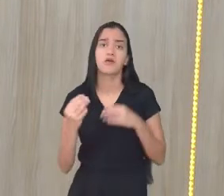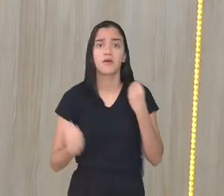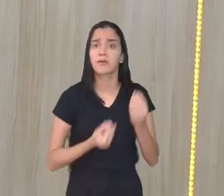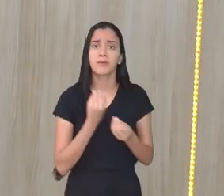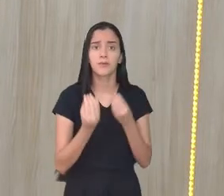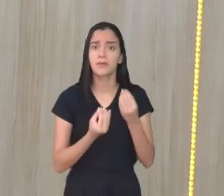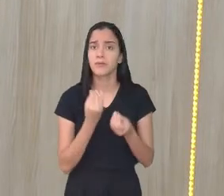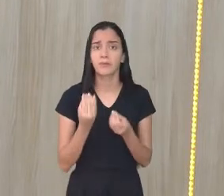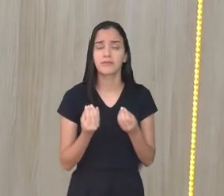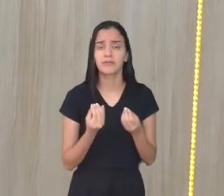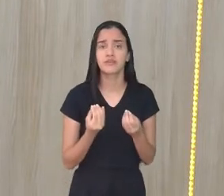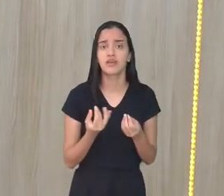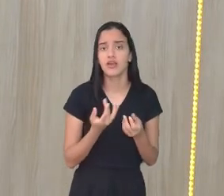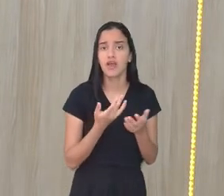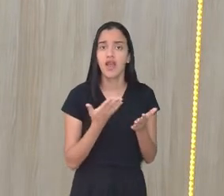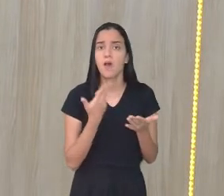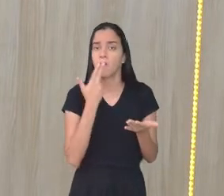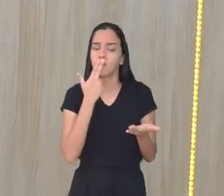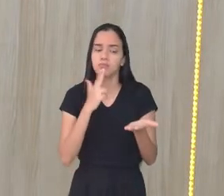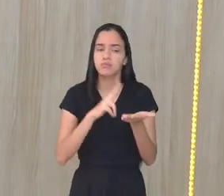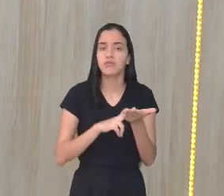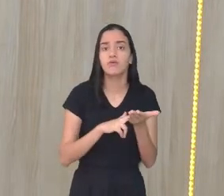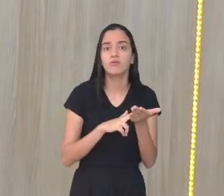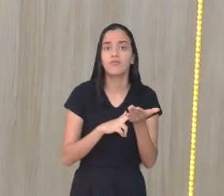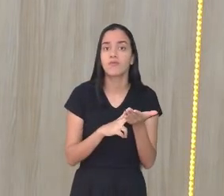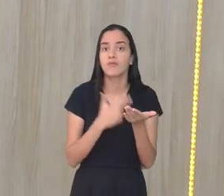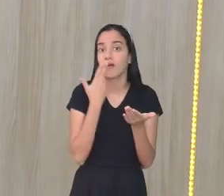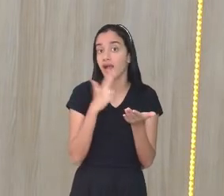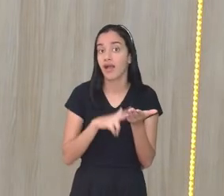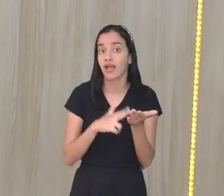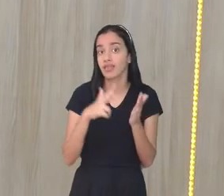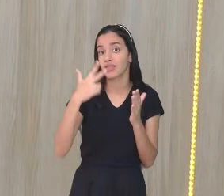como fazer uma carta do leitor? E aí?